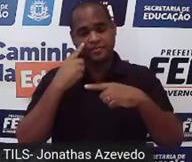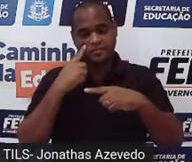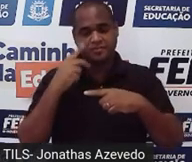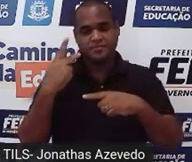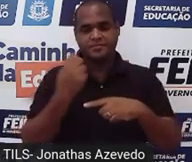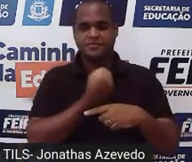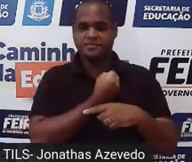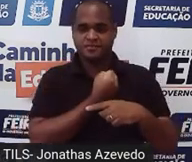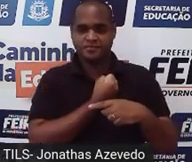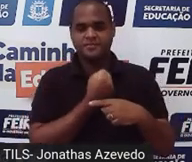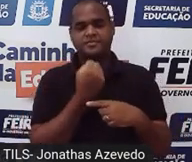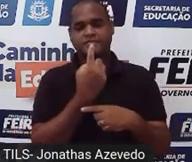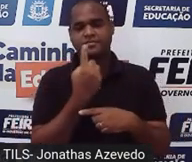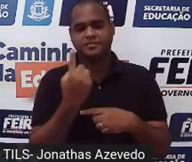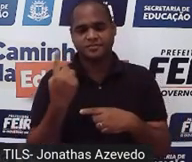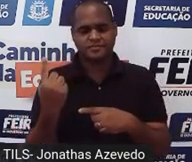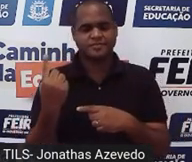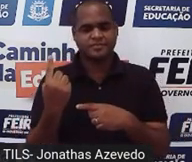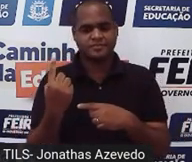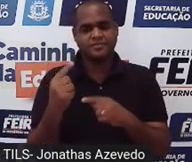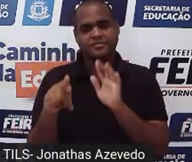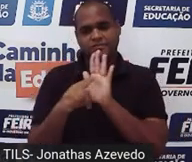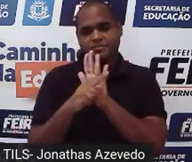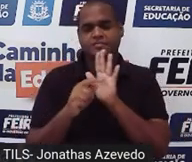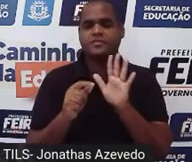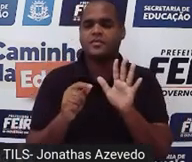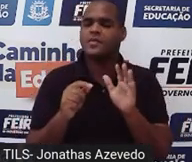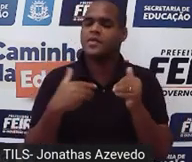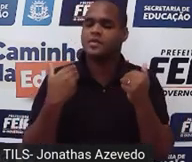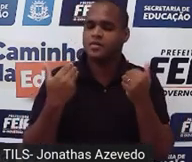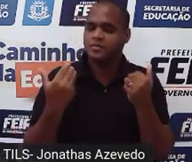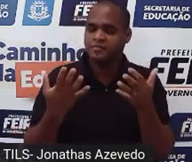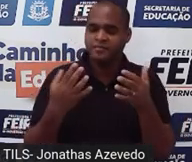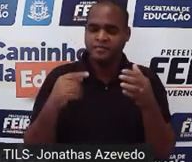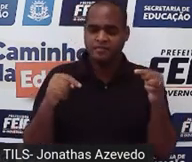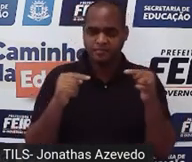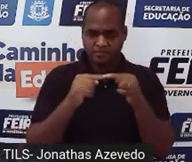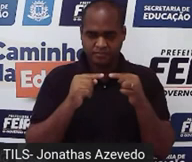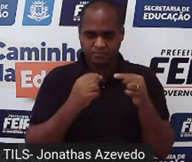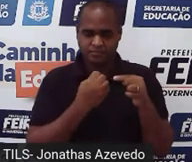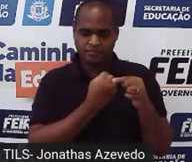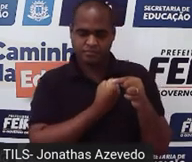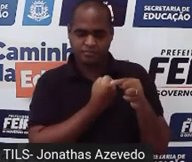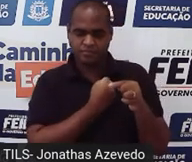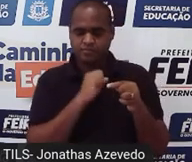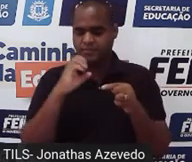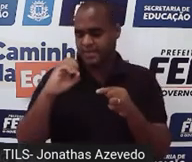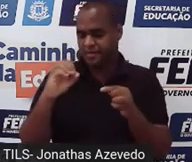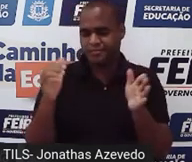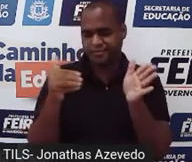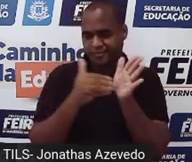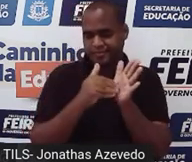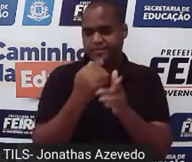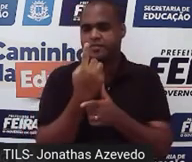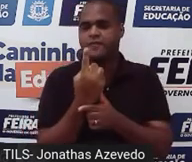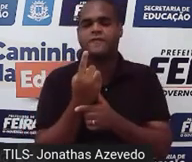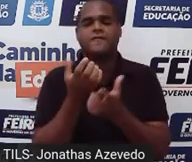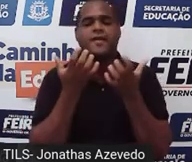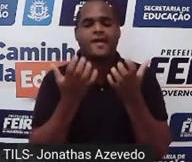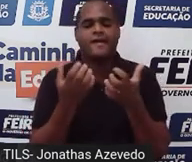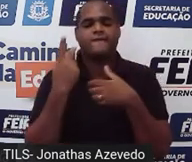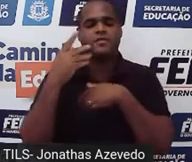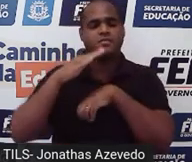é, porque lá em cima é o número 1, então ela vai estar entre 0 e 1. Mas se você quiser ver mesmo,